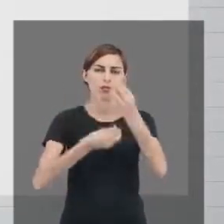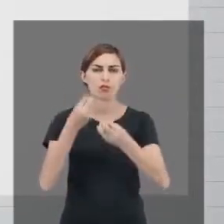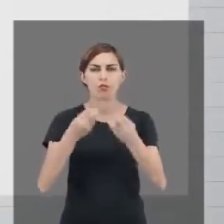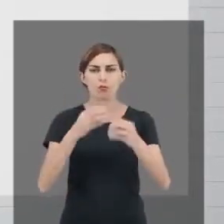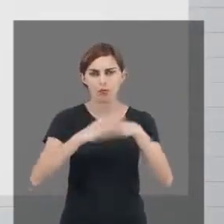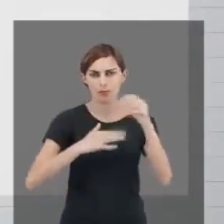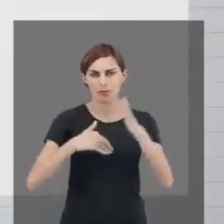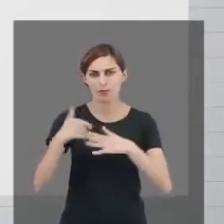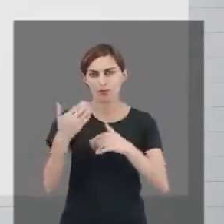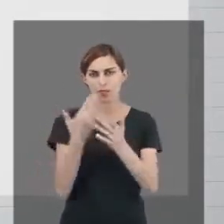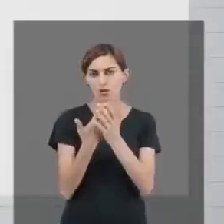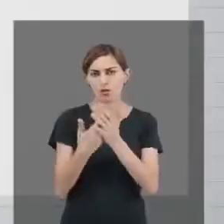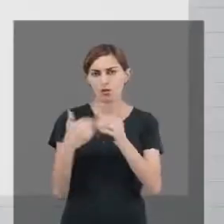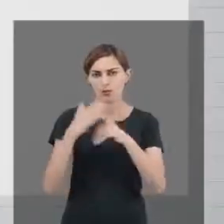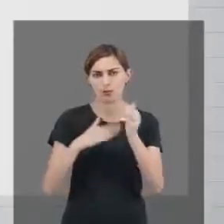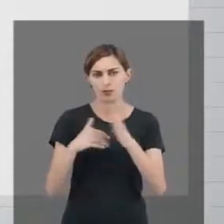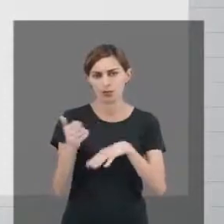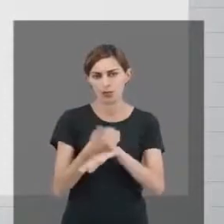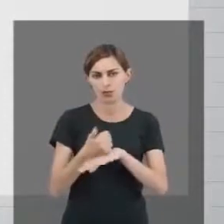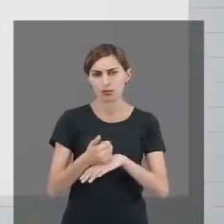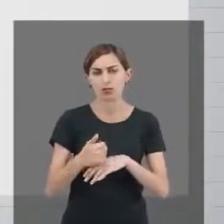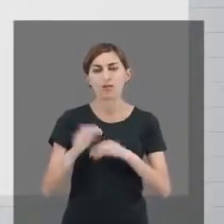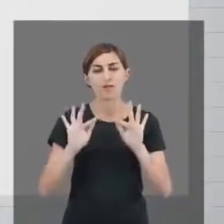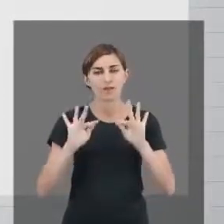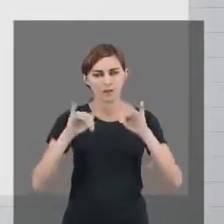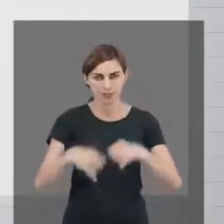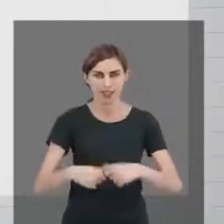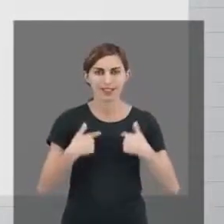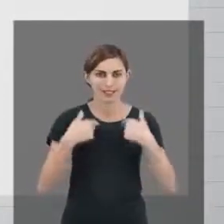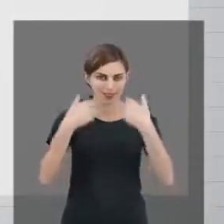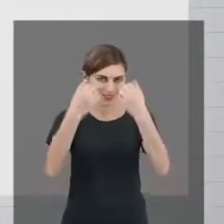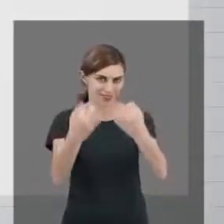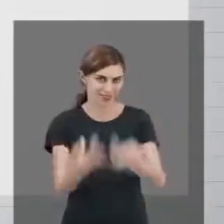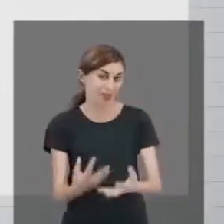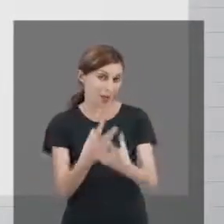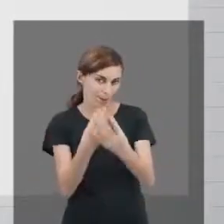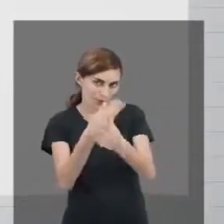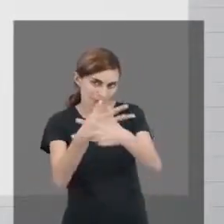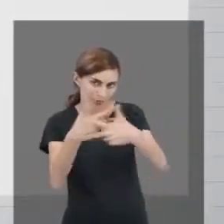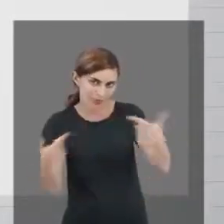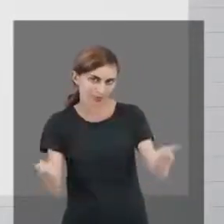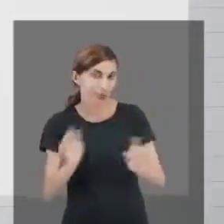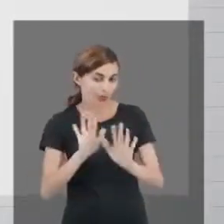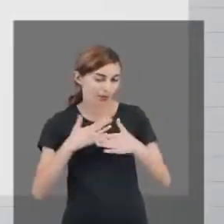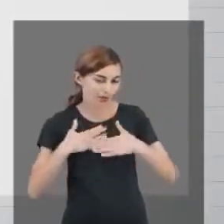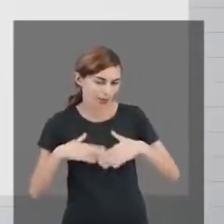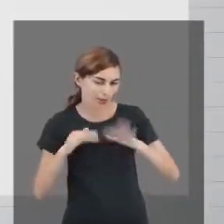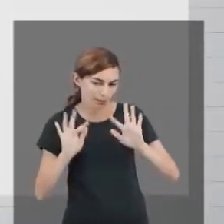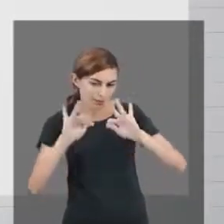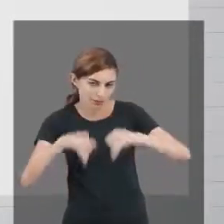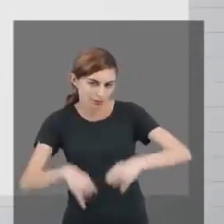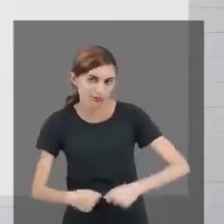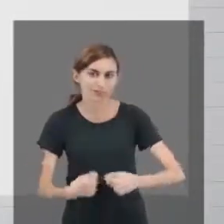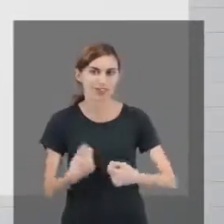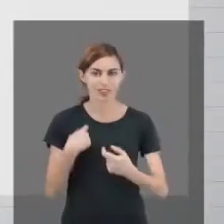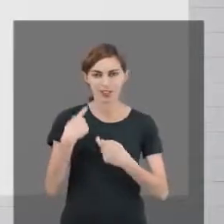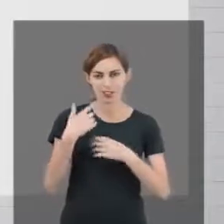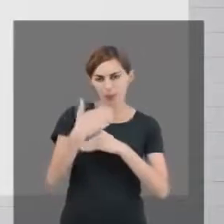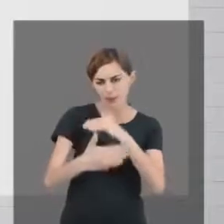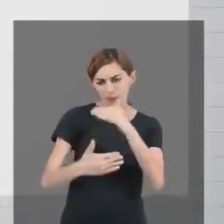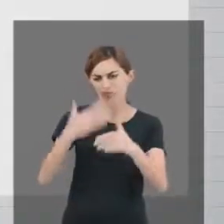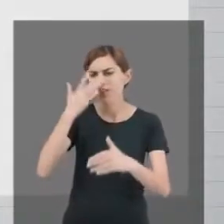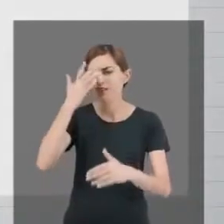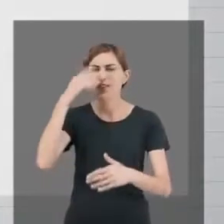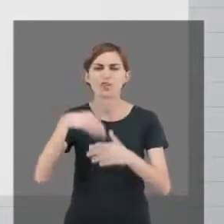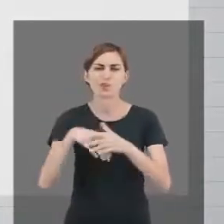as aulas práticas, certo? Para finalizar a nossa explicação, é muita coisa, né? Mas está chegando no vídeo, se preocupe não, aos poucos isso vai ser